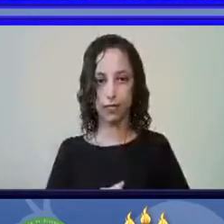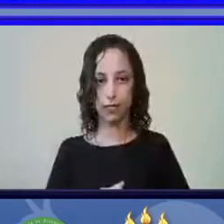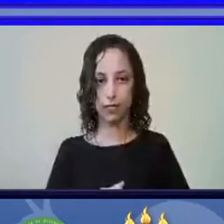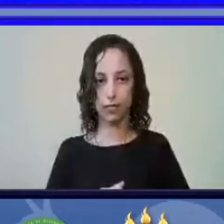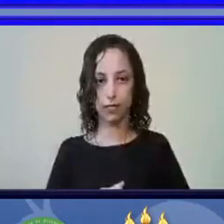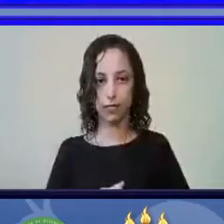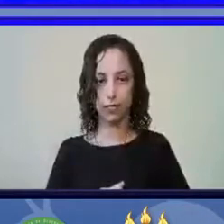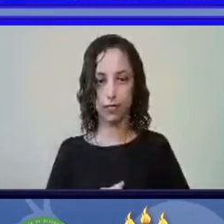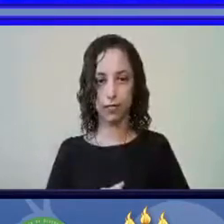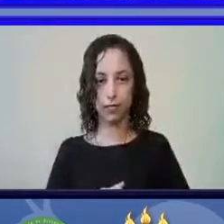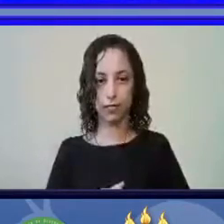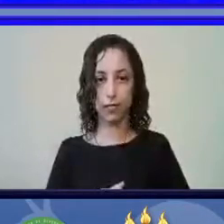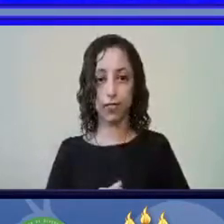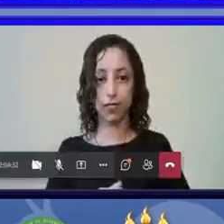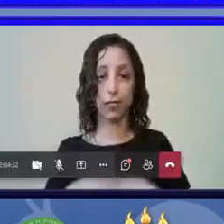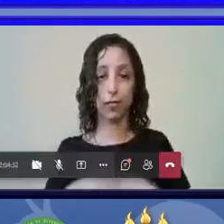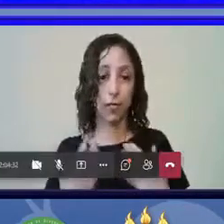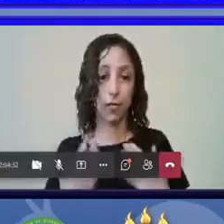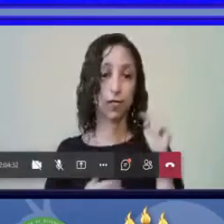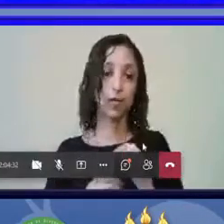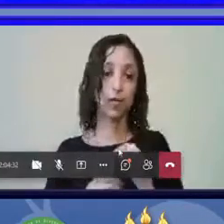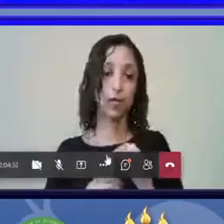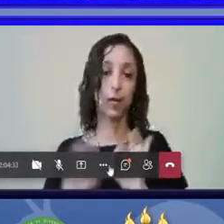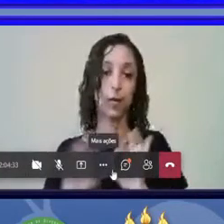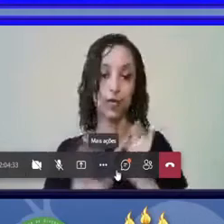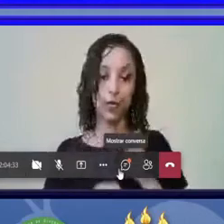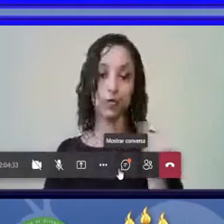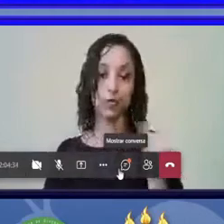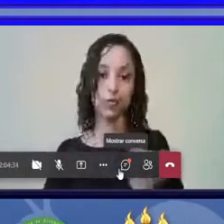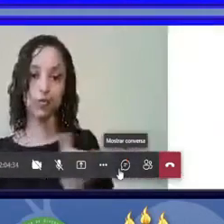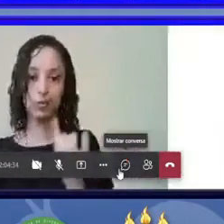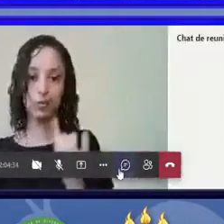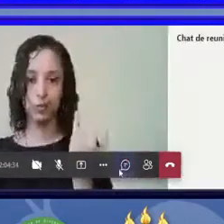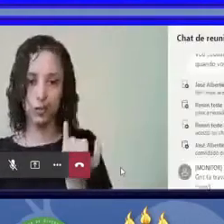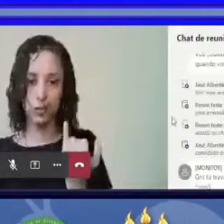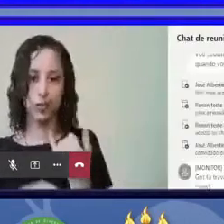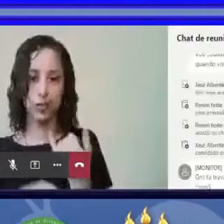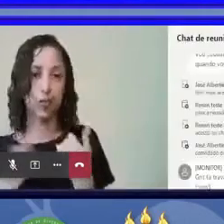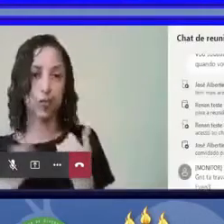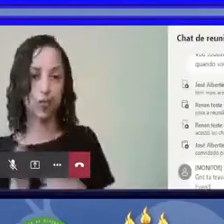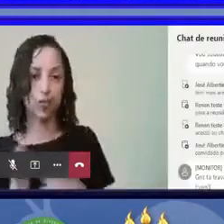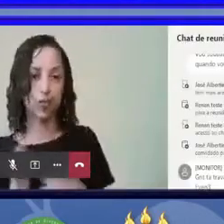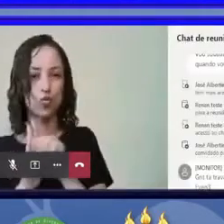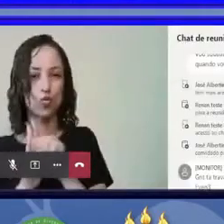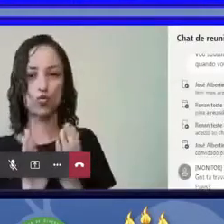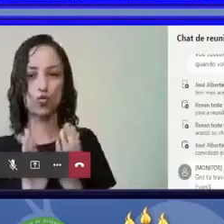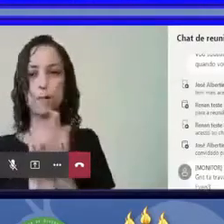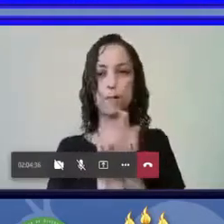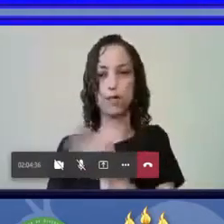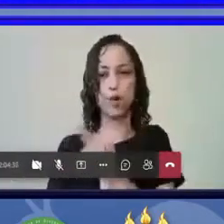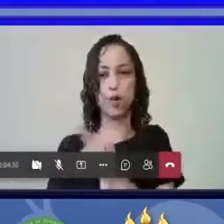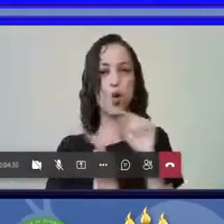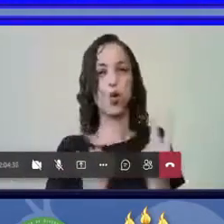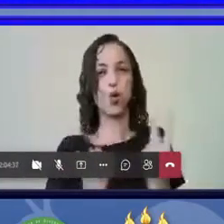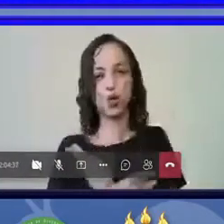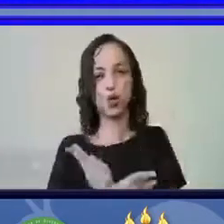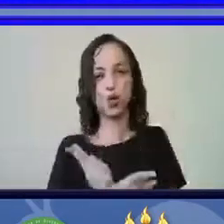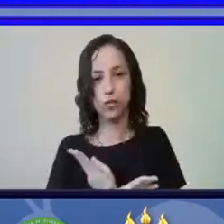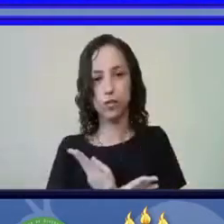Então, esse programa é muito importante porque nos séculos passados, o que aconteceu?